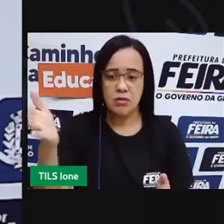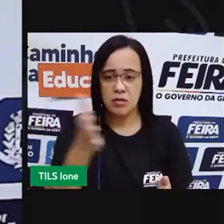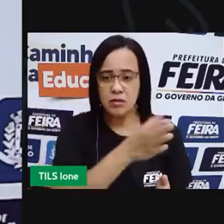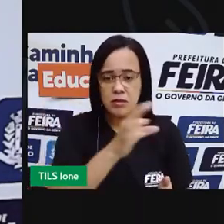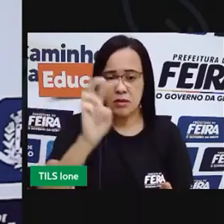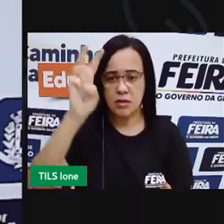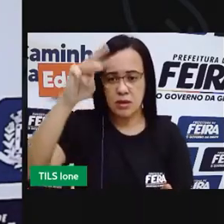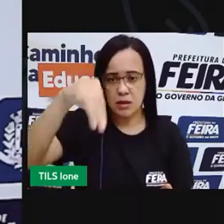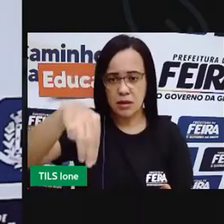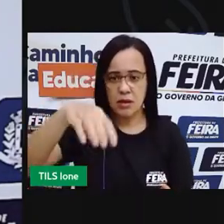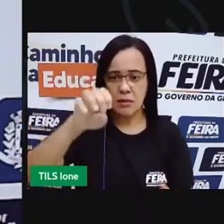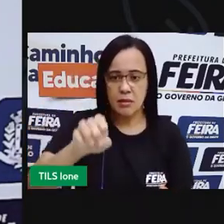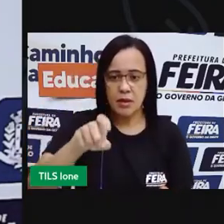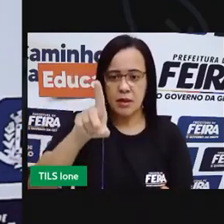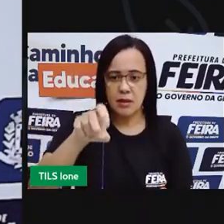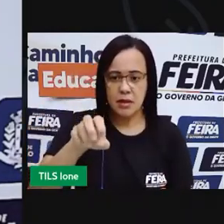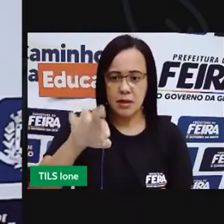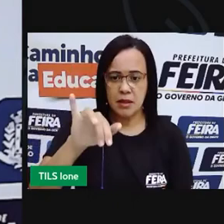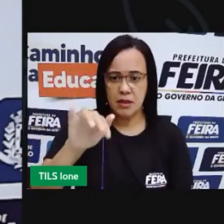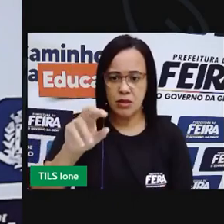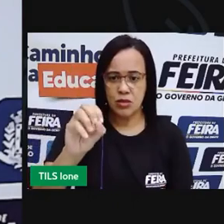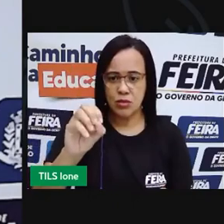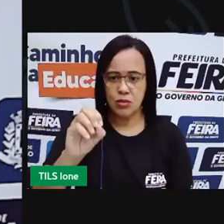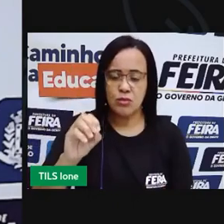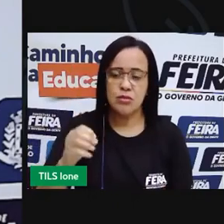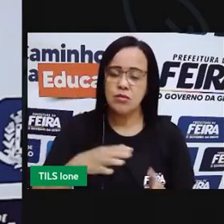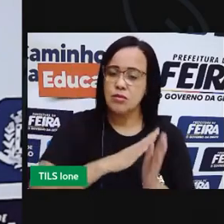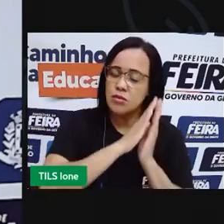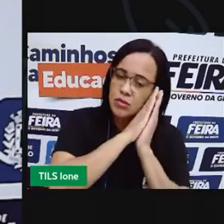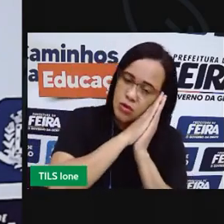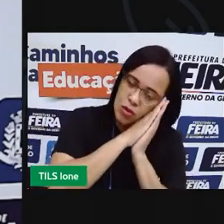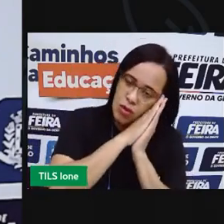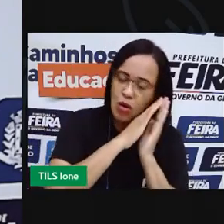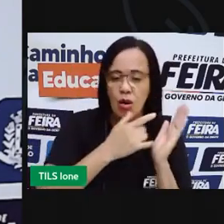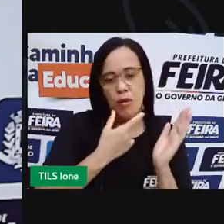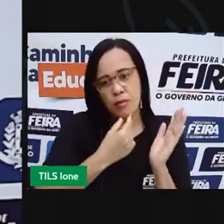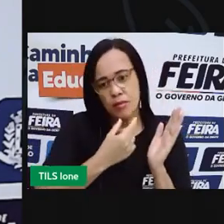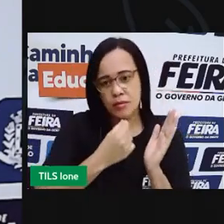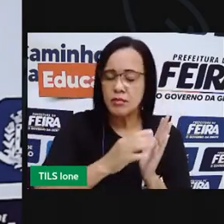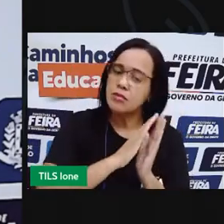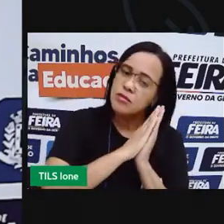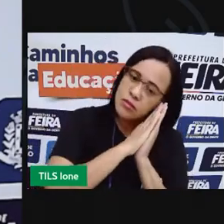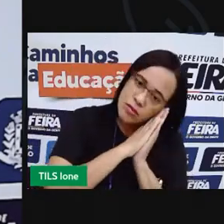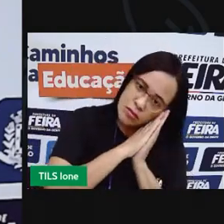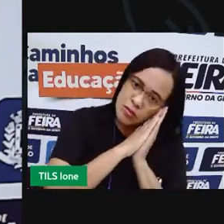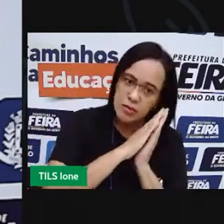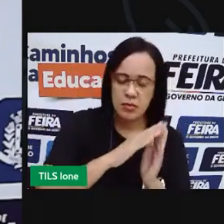Dorme Menino, Dorme. Vamos ver que história é essa.